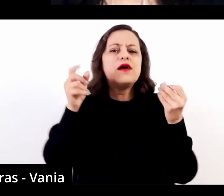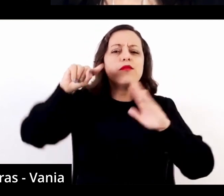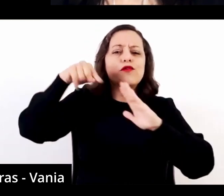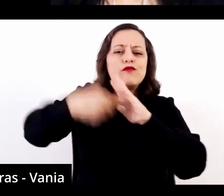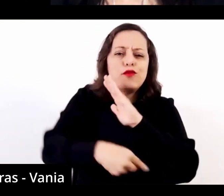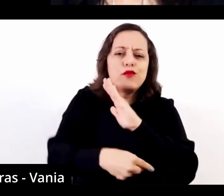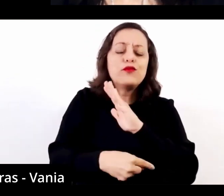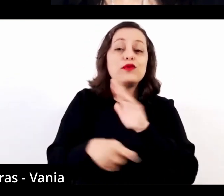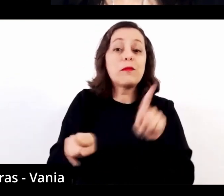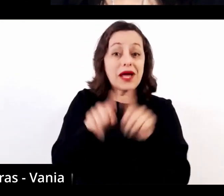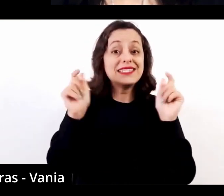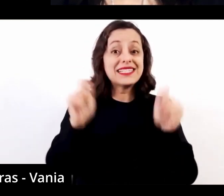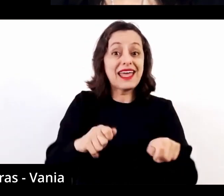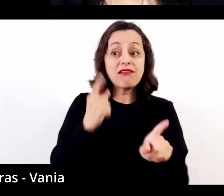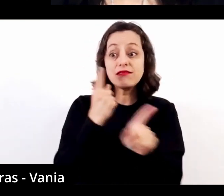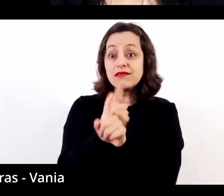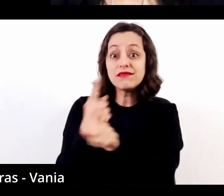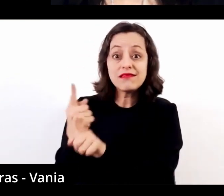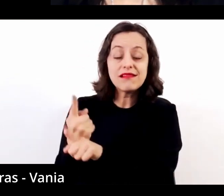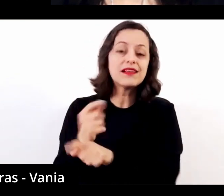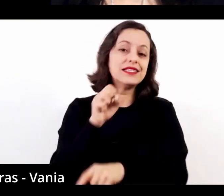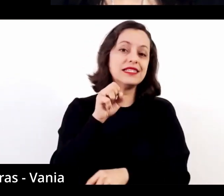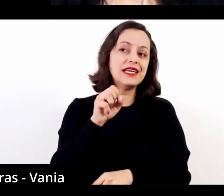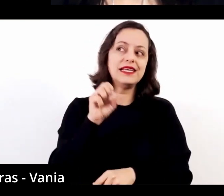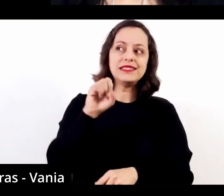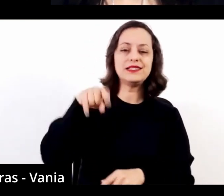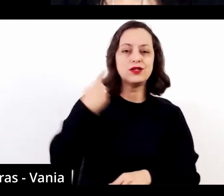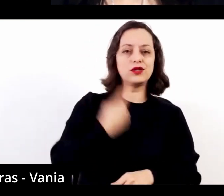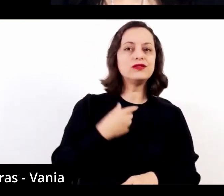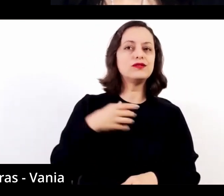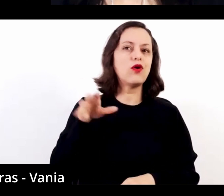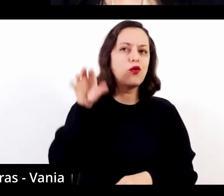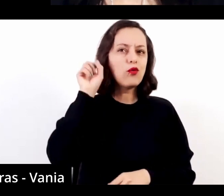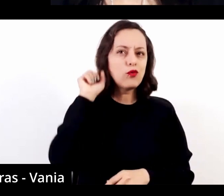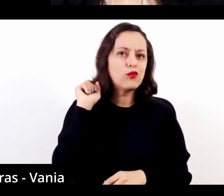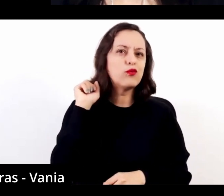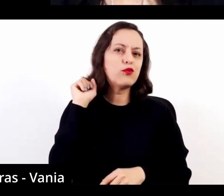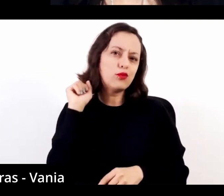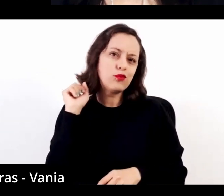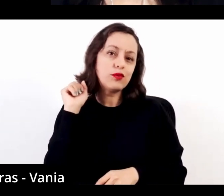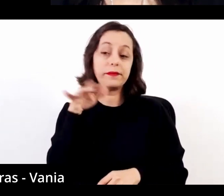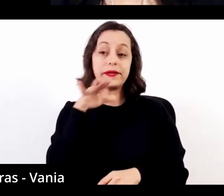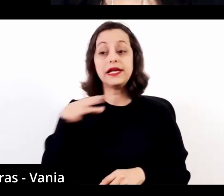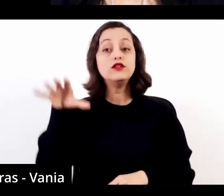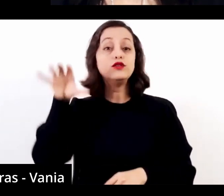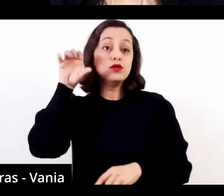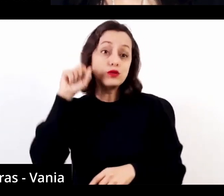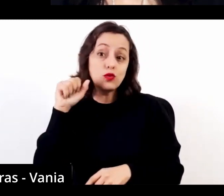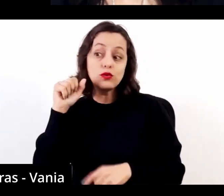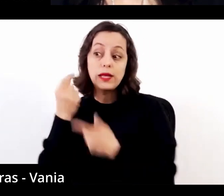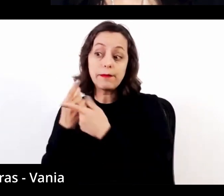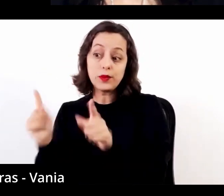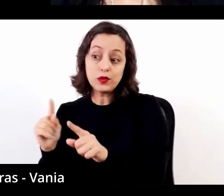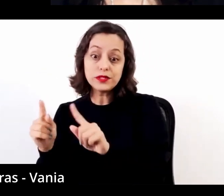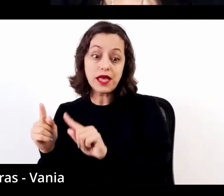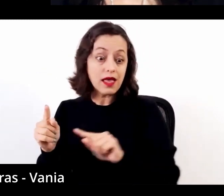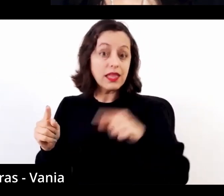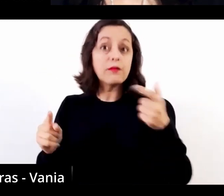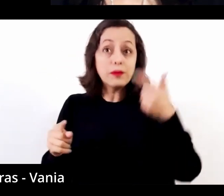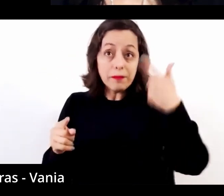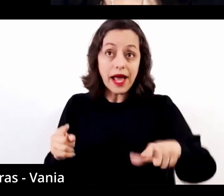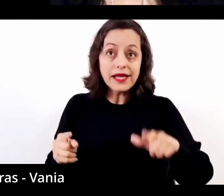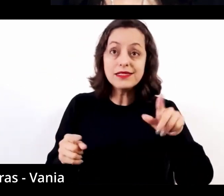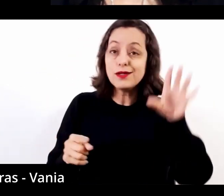profunda, e que é muito identificável quando a gente escuta as obras em sequência. É como se aquele